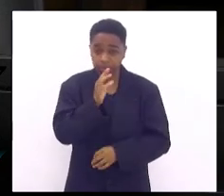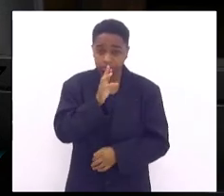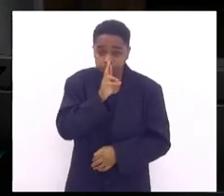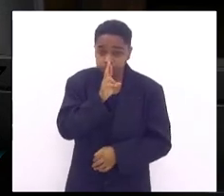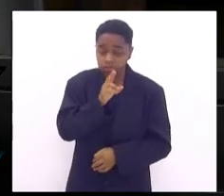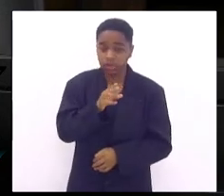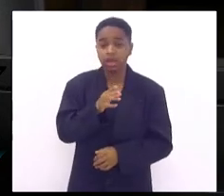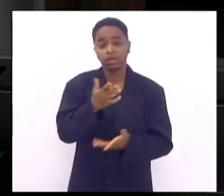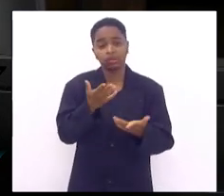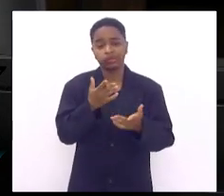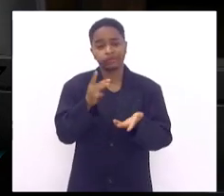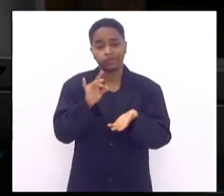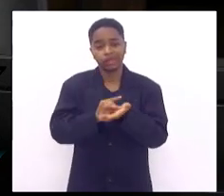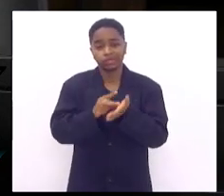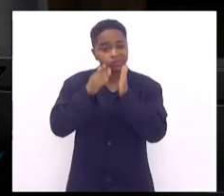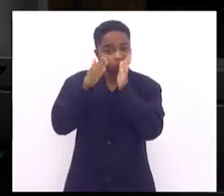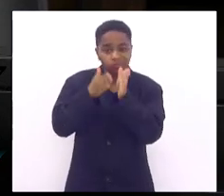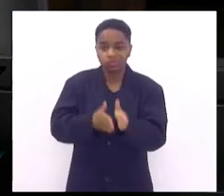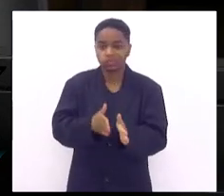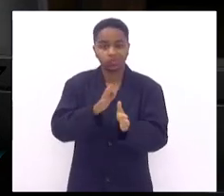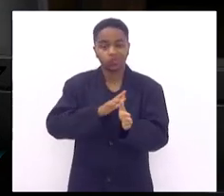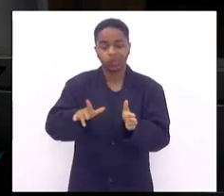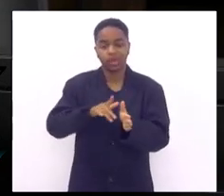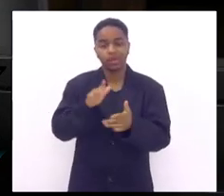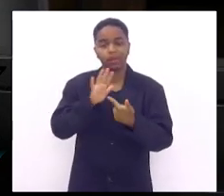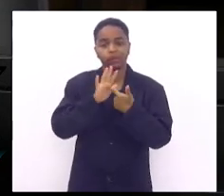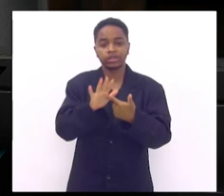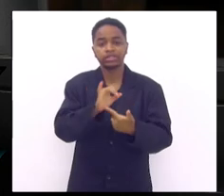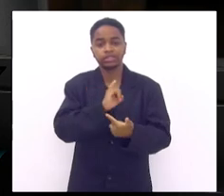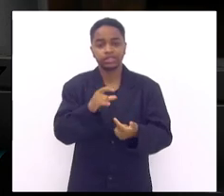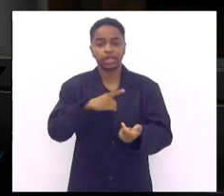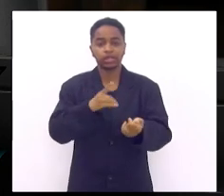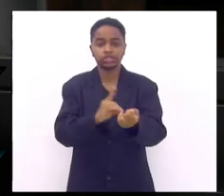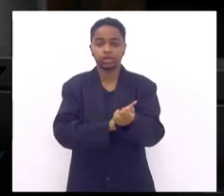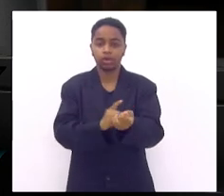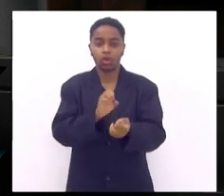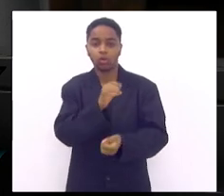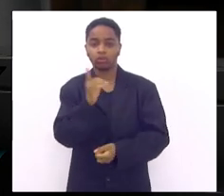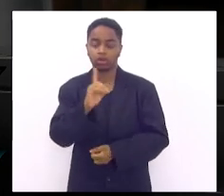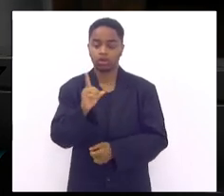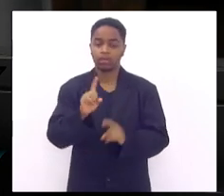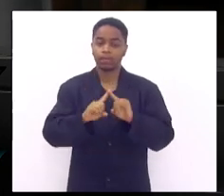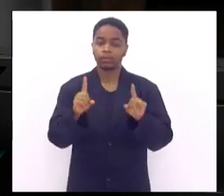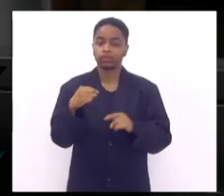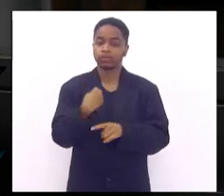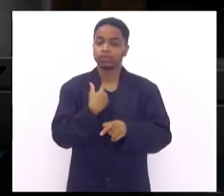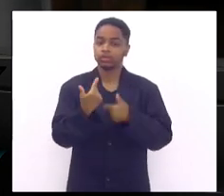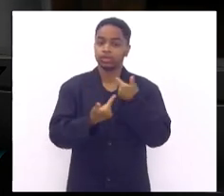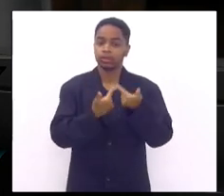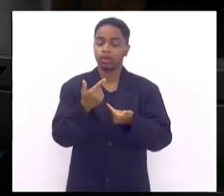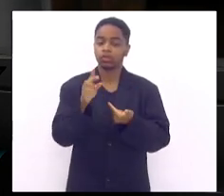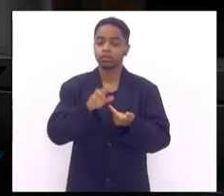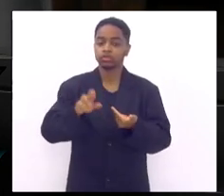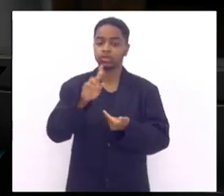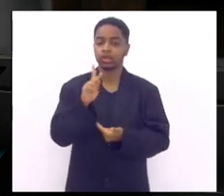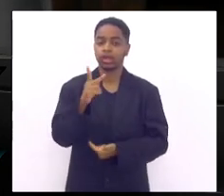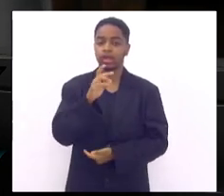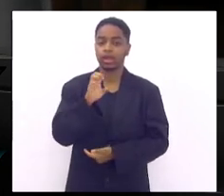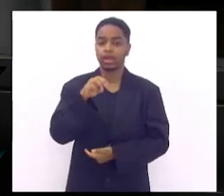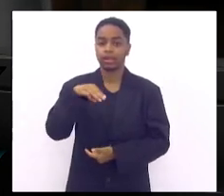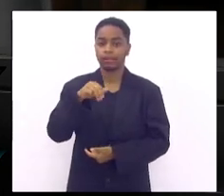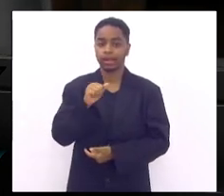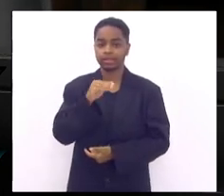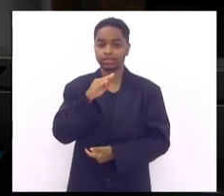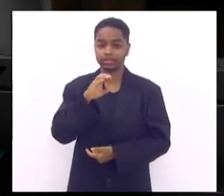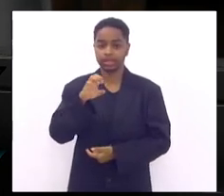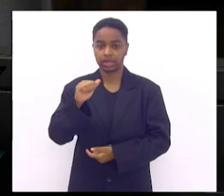assim fidedigno para afirmar que a pessoa tem diabetes ou não a gente trabalha com a hemoglobina glicada o é isso? as hemácias ela tem no seu núcleo central